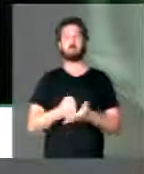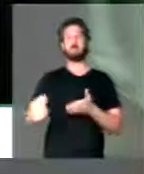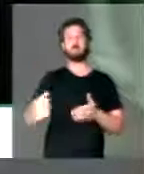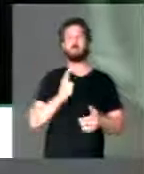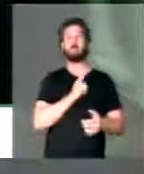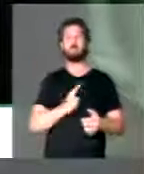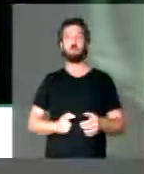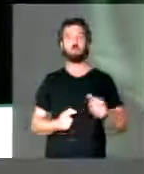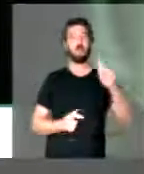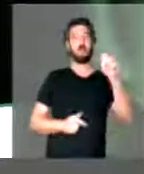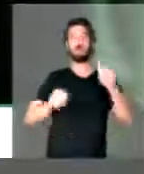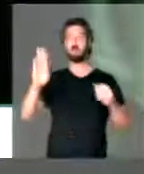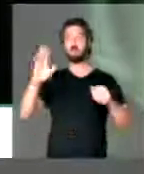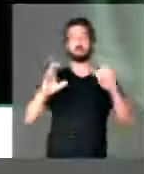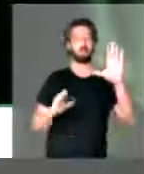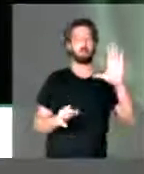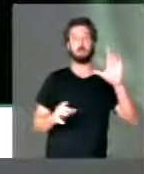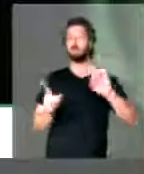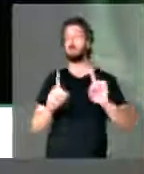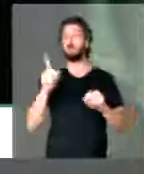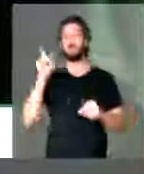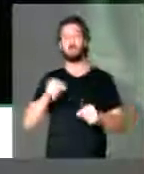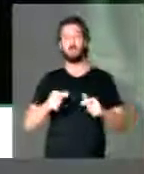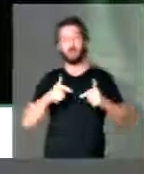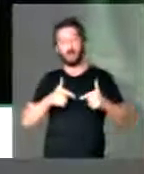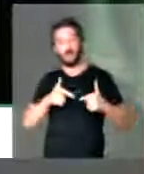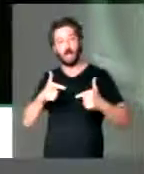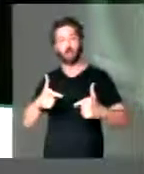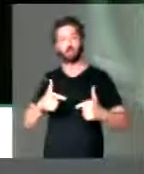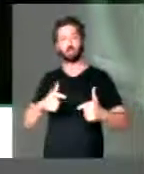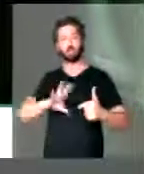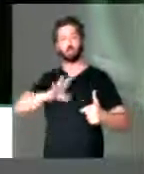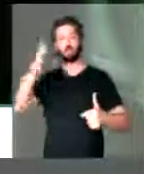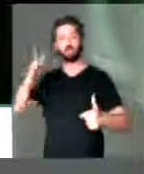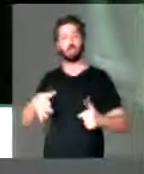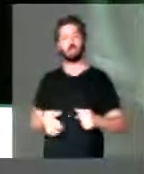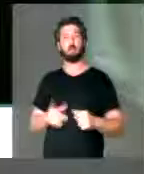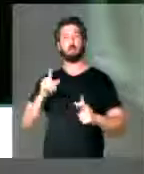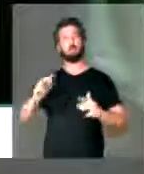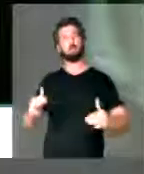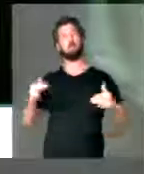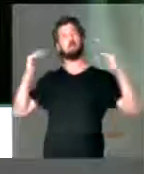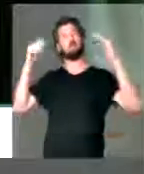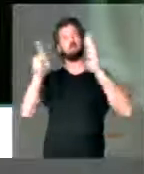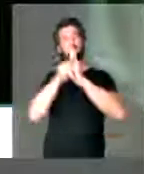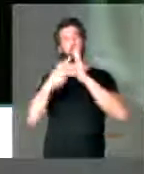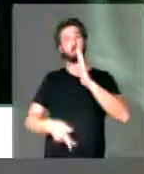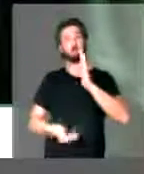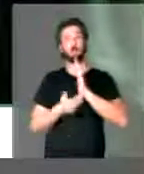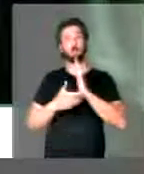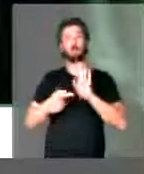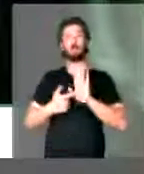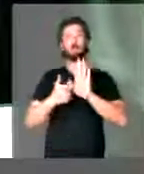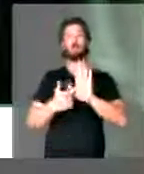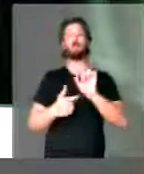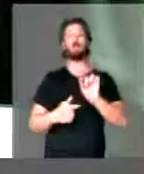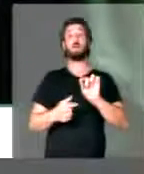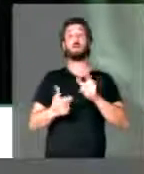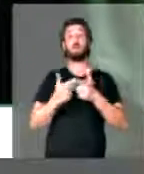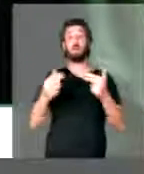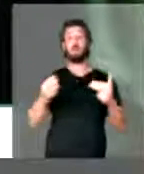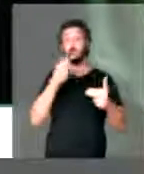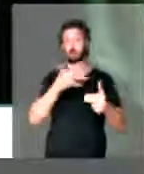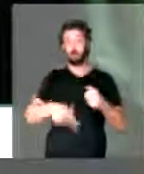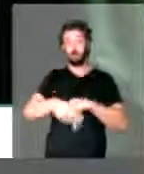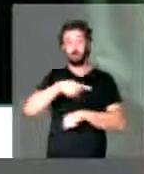de governo A, B e C. Ela é uma atitude de coragem, de altivez dessa Casa em mostrar que matérias